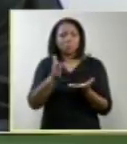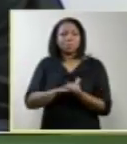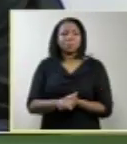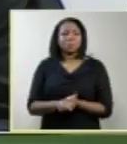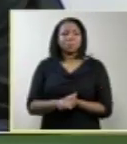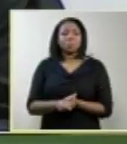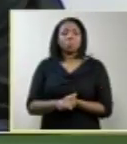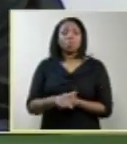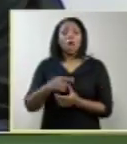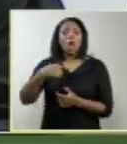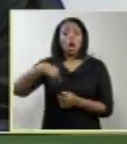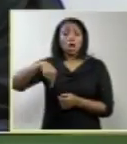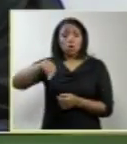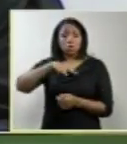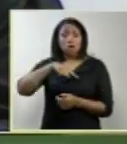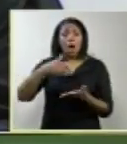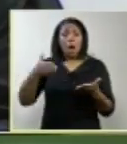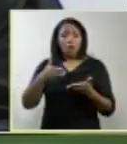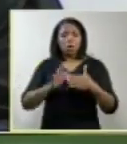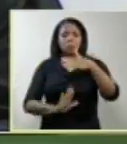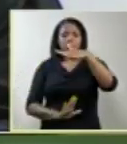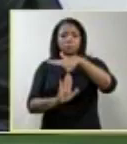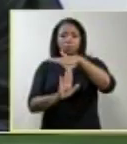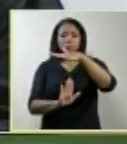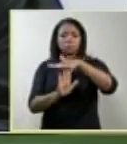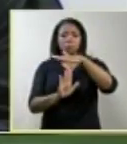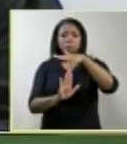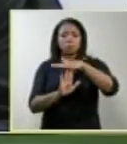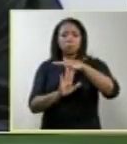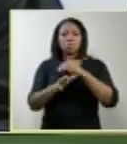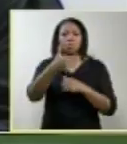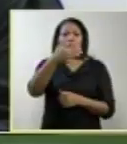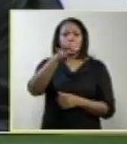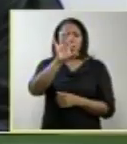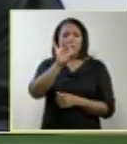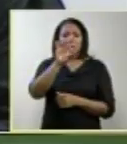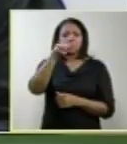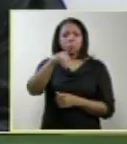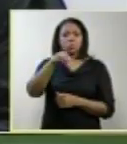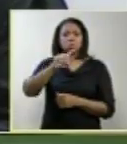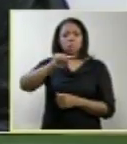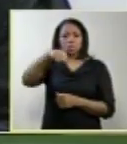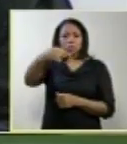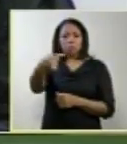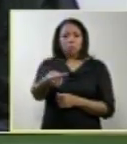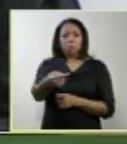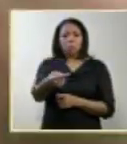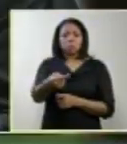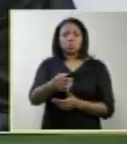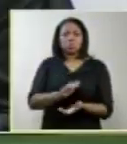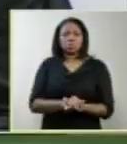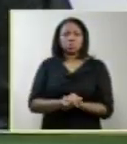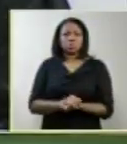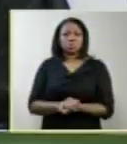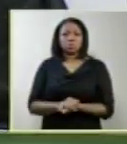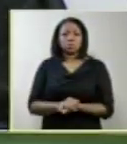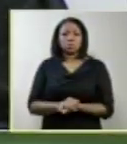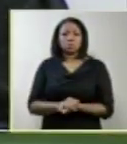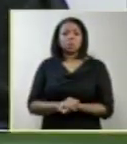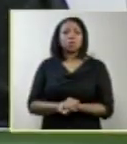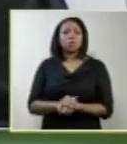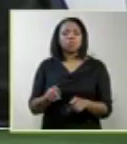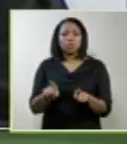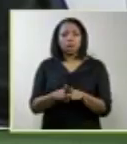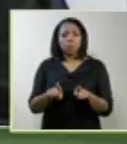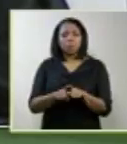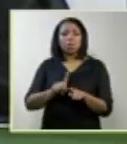Nós faremos uma interrupção de dez minutos e prosseguiremos logo a seguir. Logo teremos